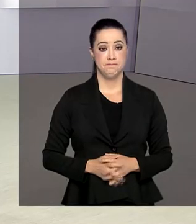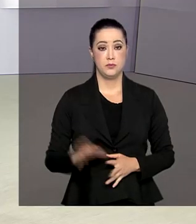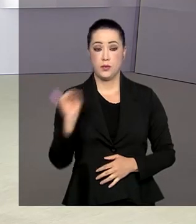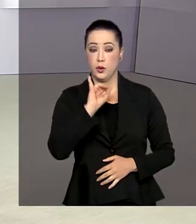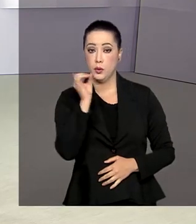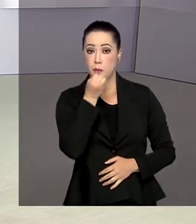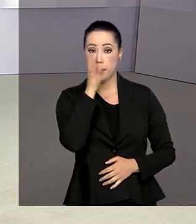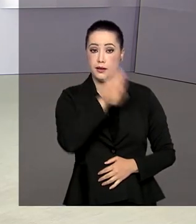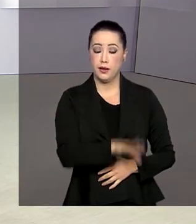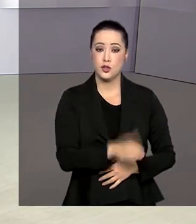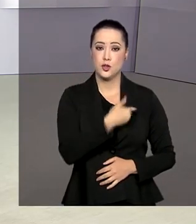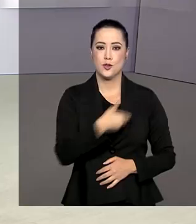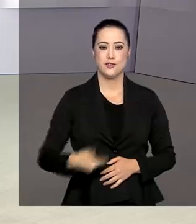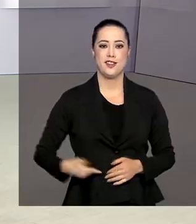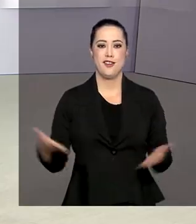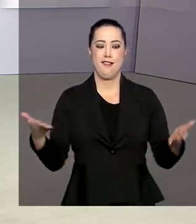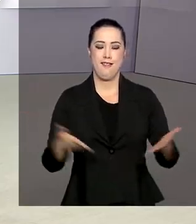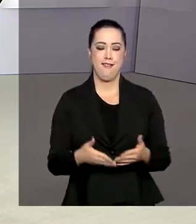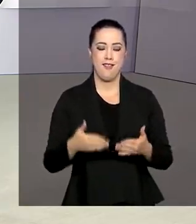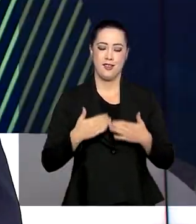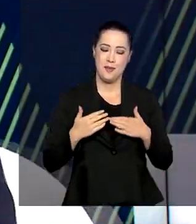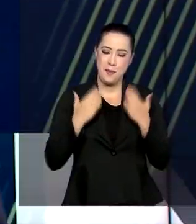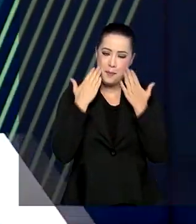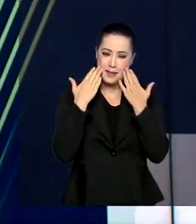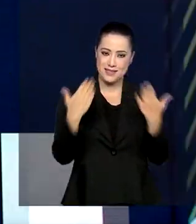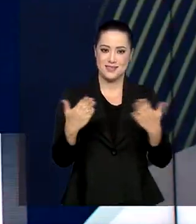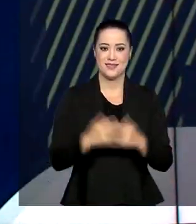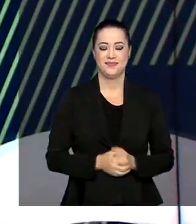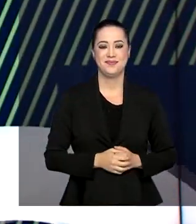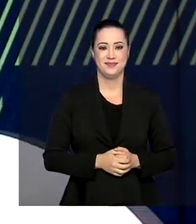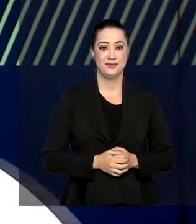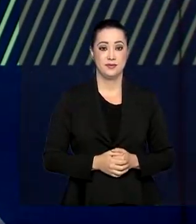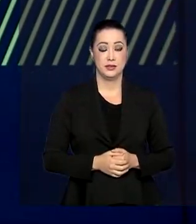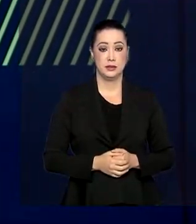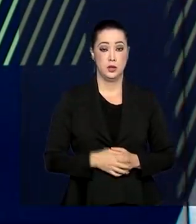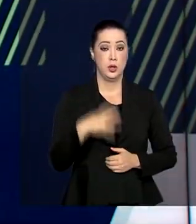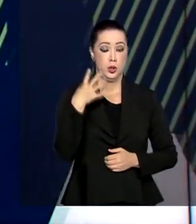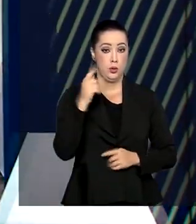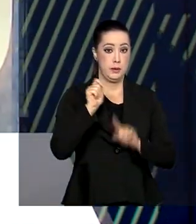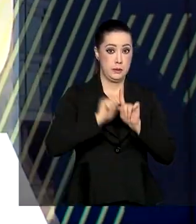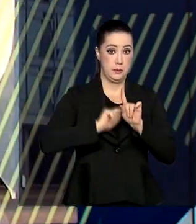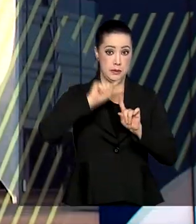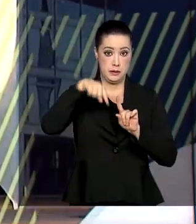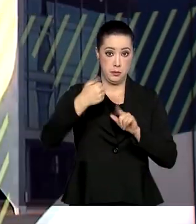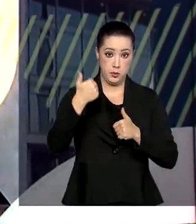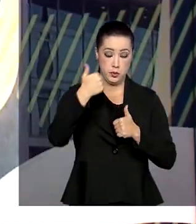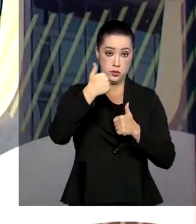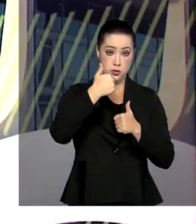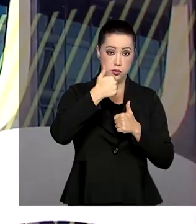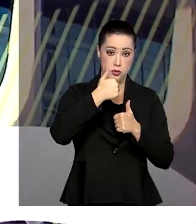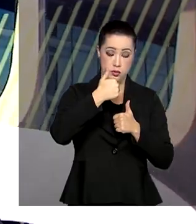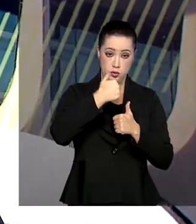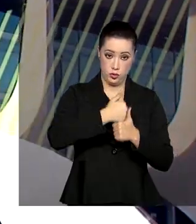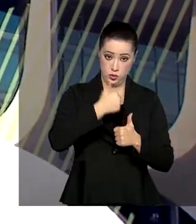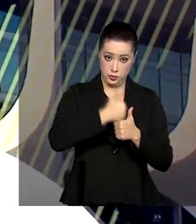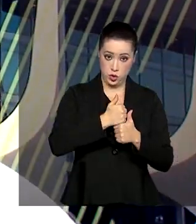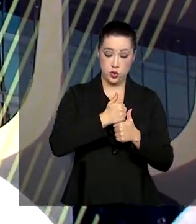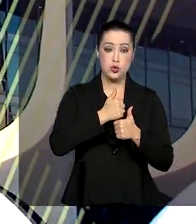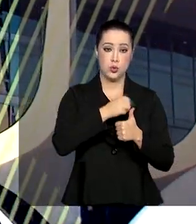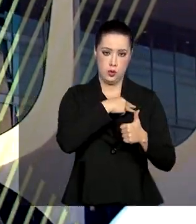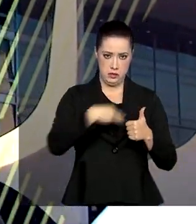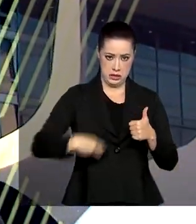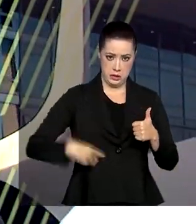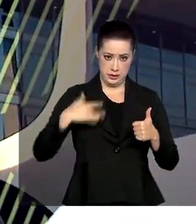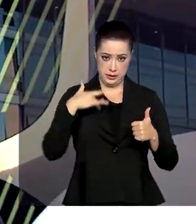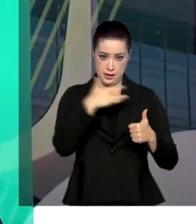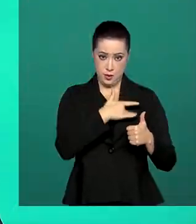Olá, boa tarde. O governo agora está no ar. Quatro meses depois de assumir o Ministério da Saúde como interino, o general